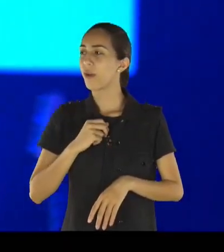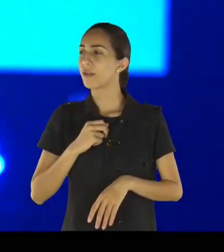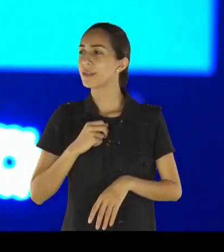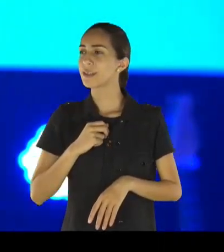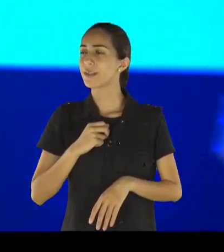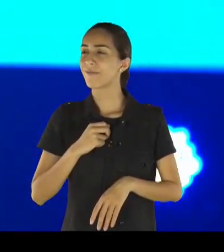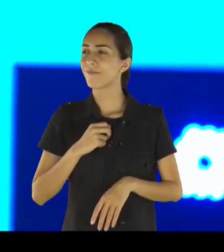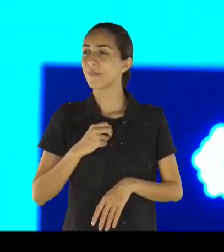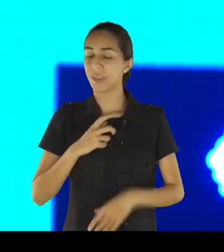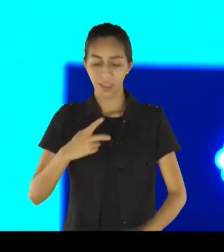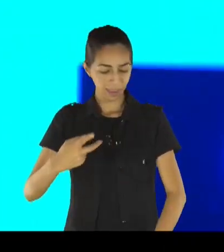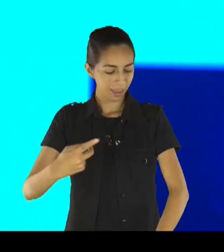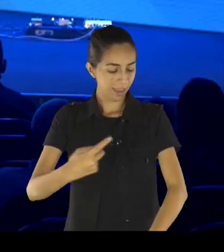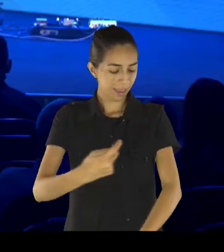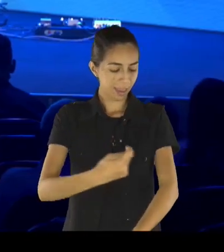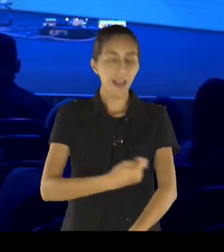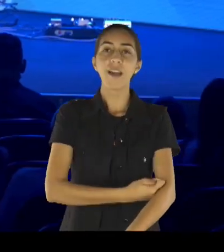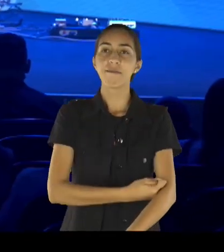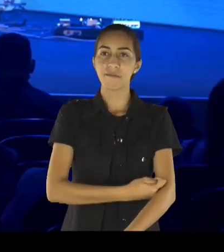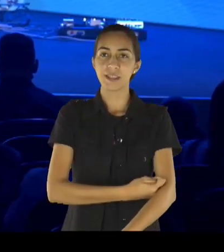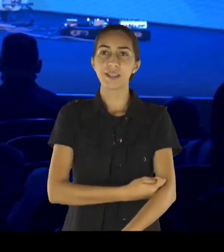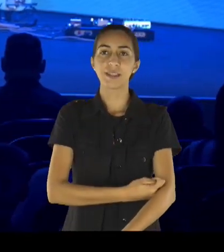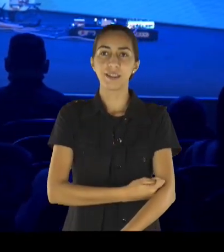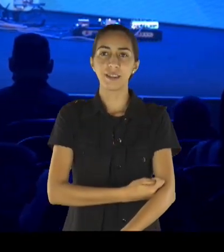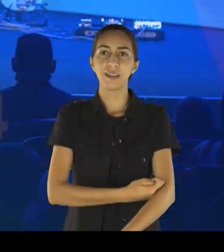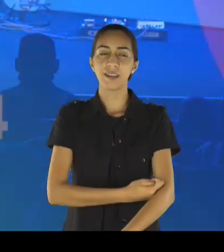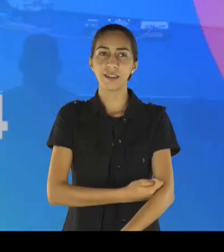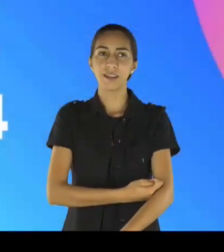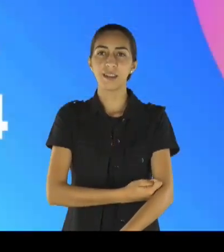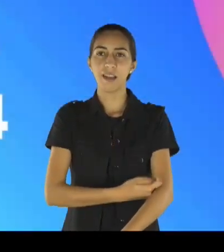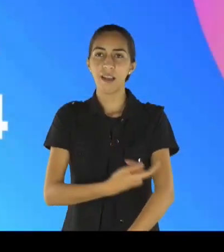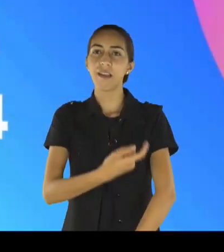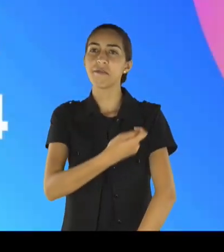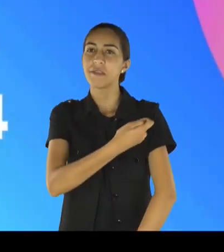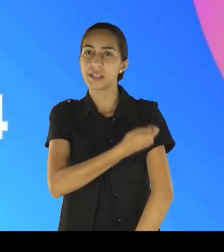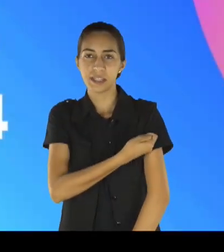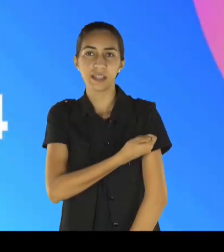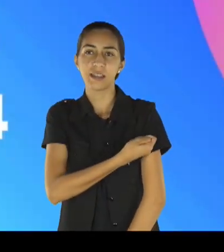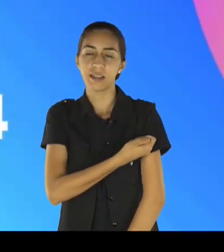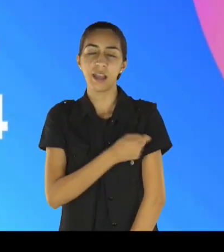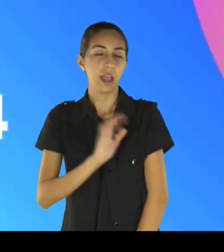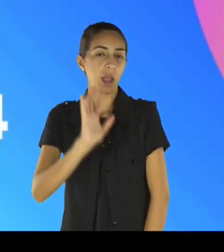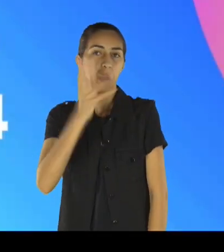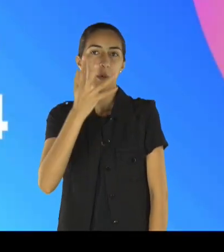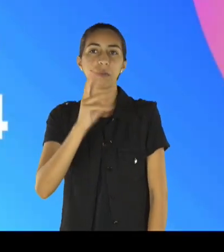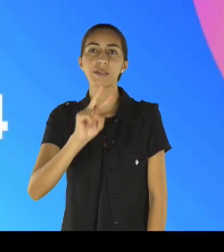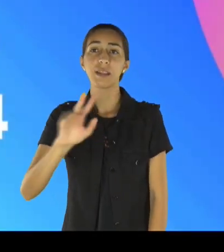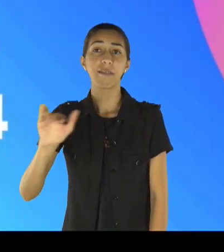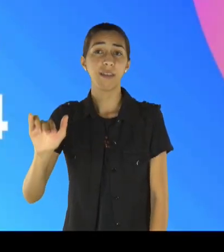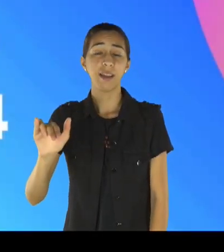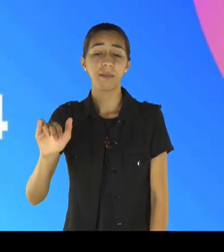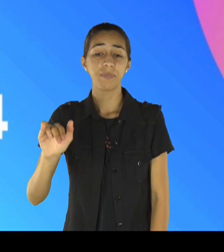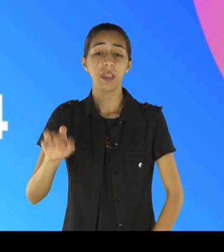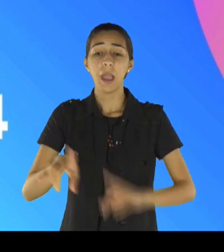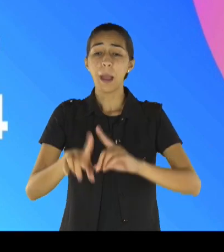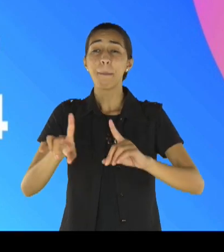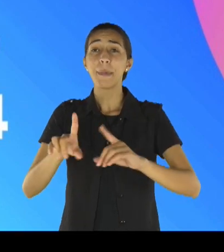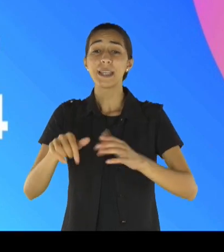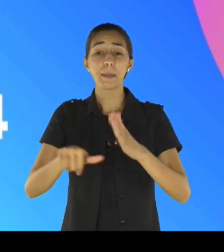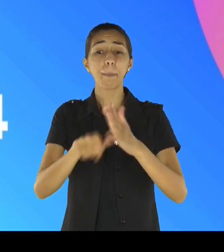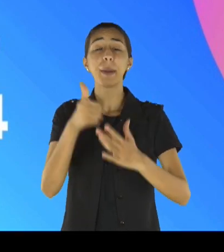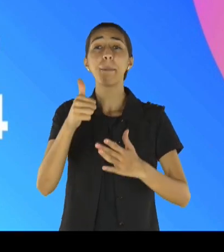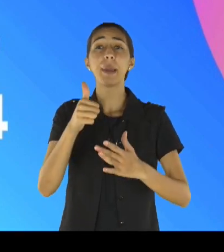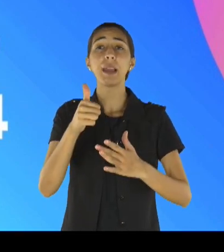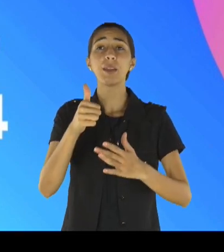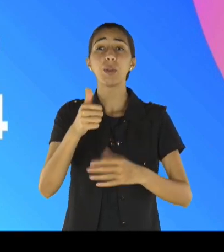em quem que eu tenho que esperar, espera, somente no Senhor, não espera no, no político,